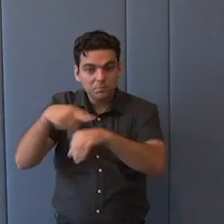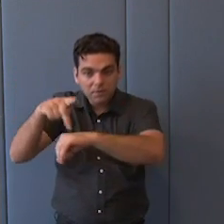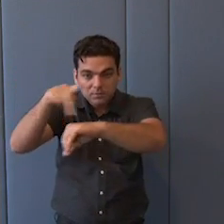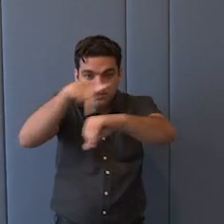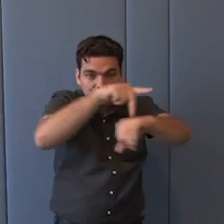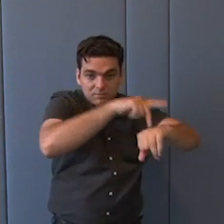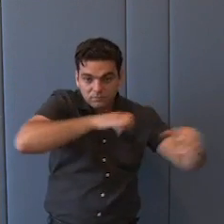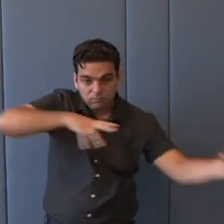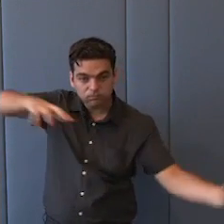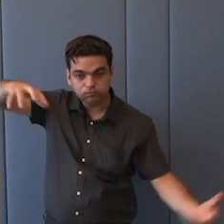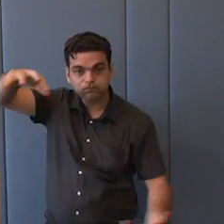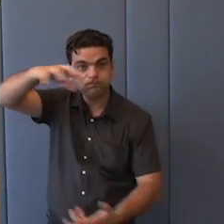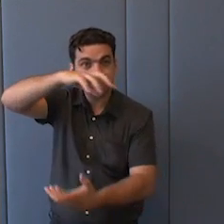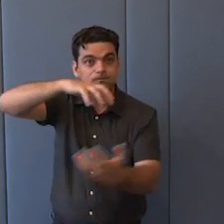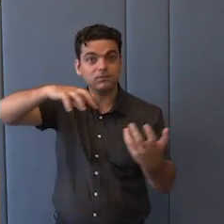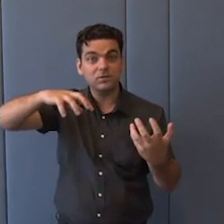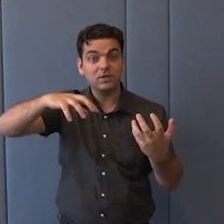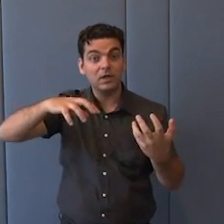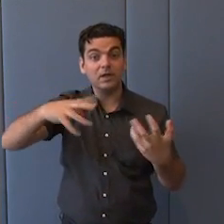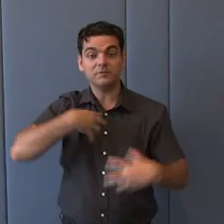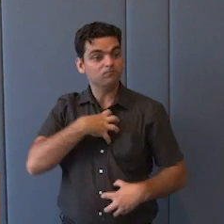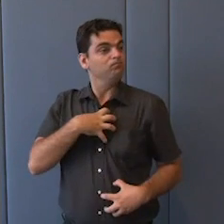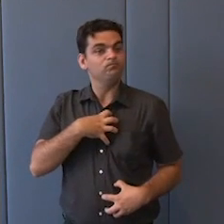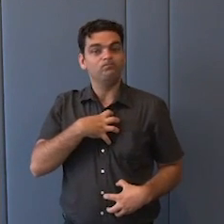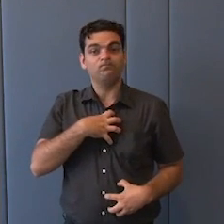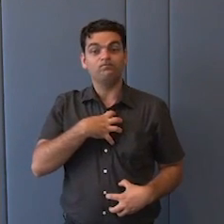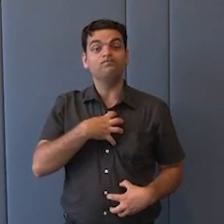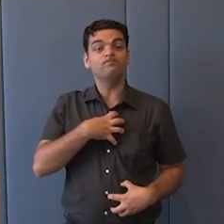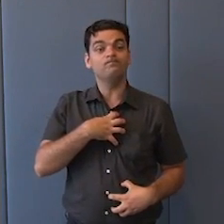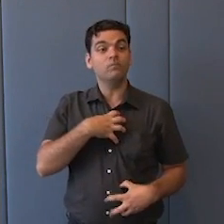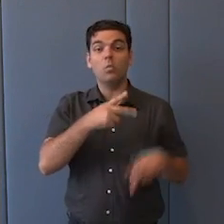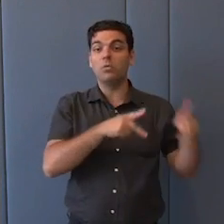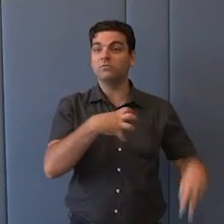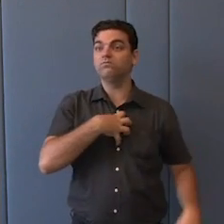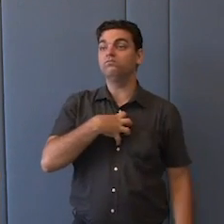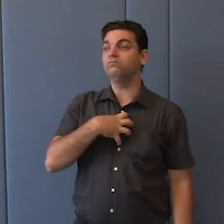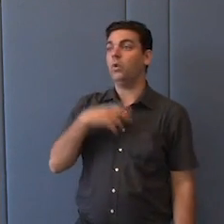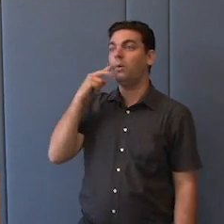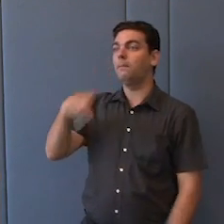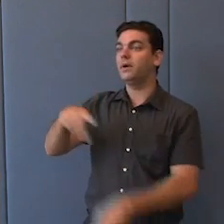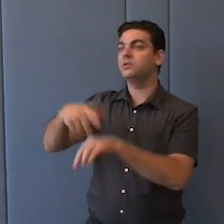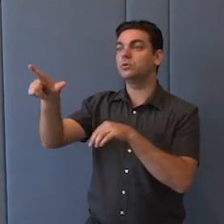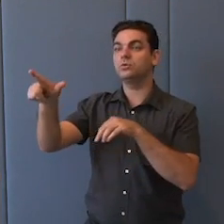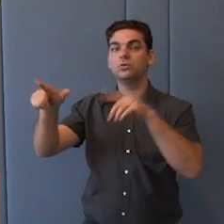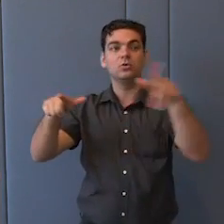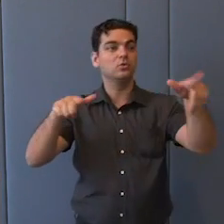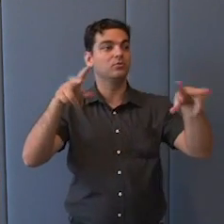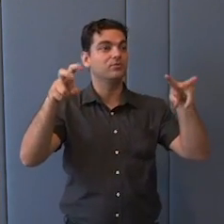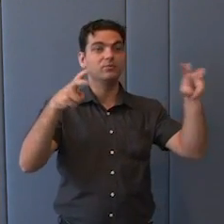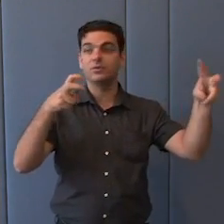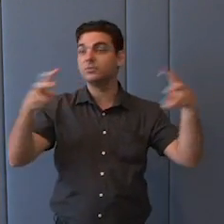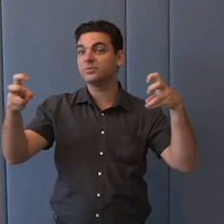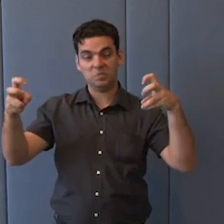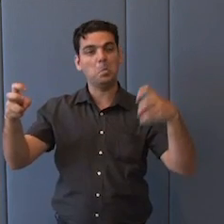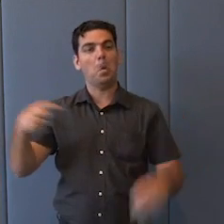onde reviveu, sobretudo aí que reviveu o sentimento nacional, que reviveu a ideia da identidade, a ideia do povo, é por aí que vai. Não é na grande